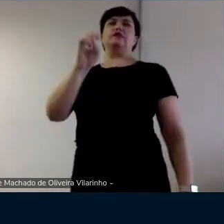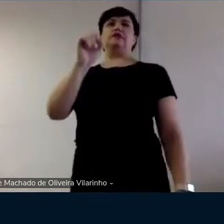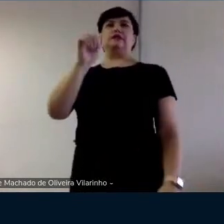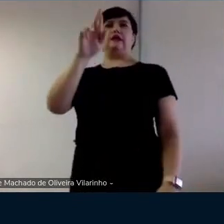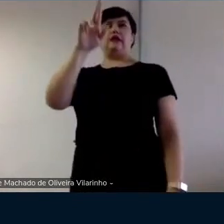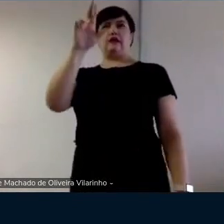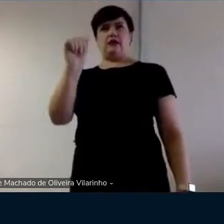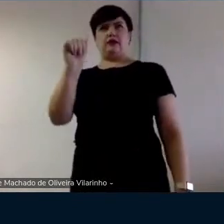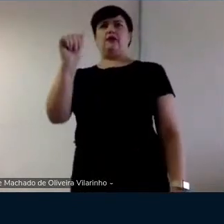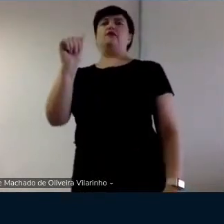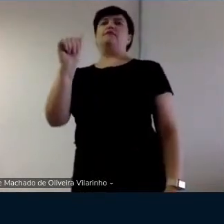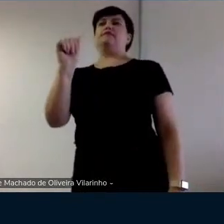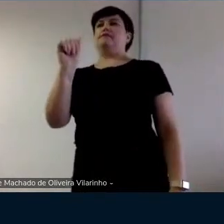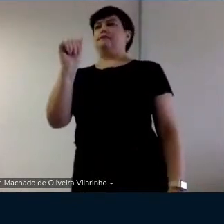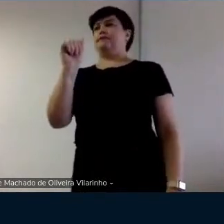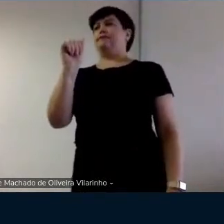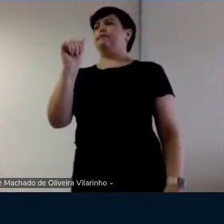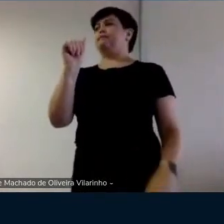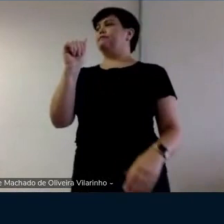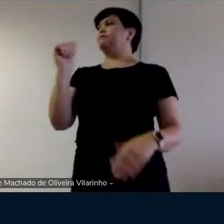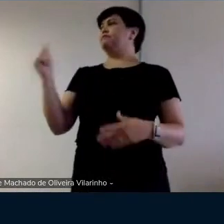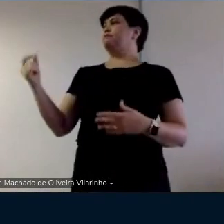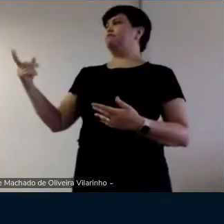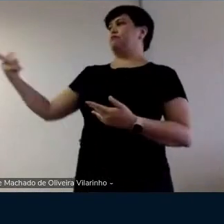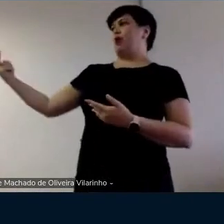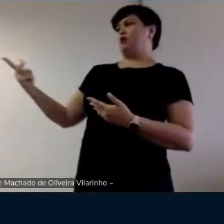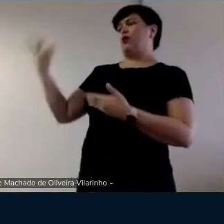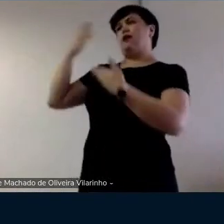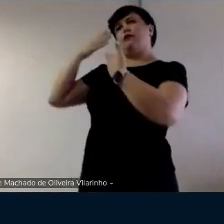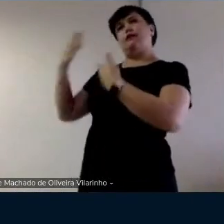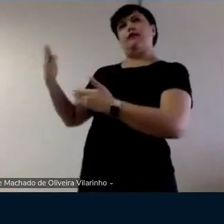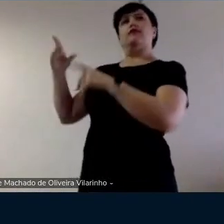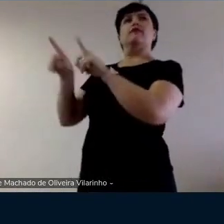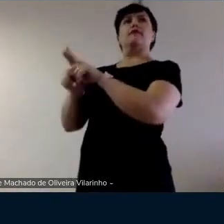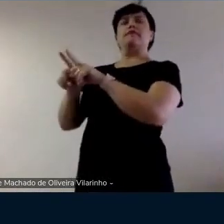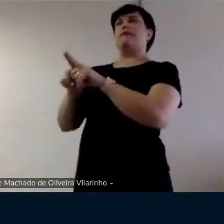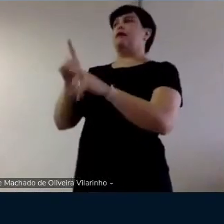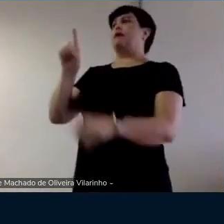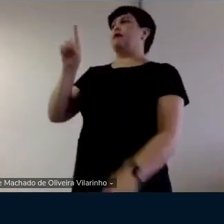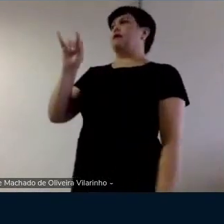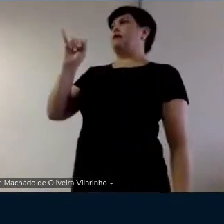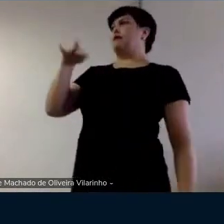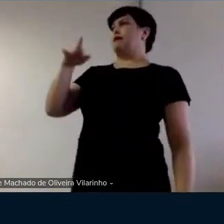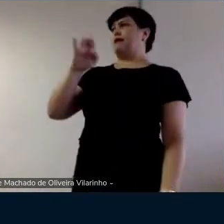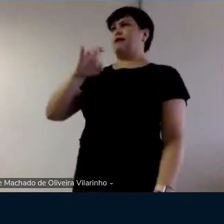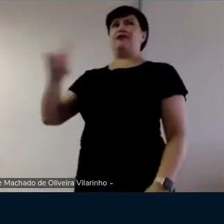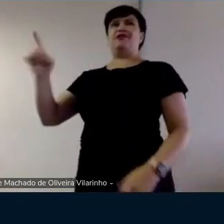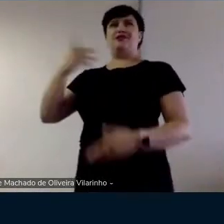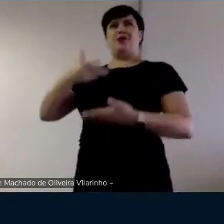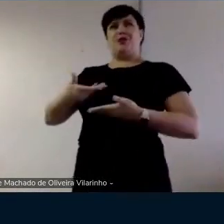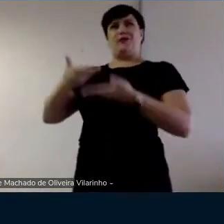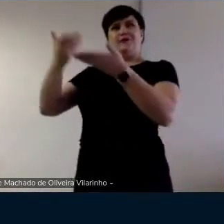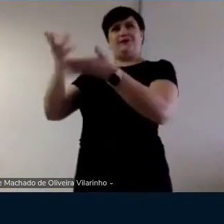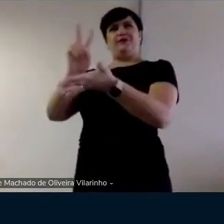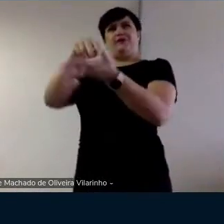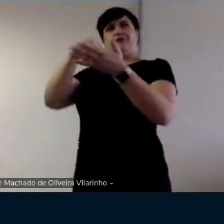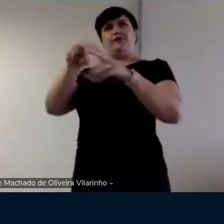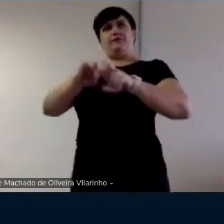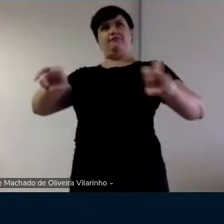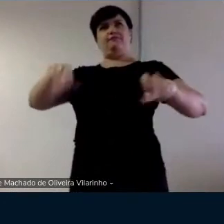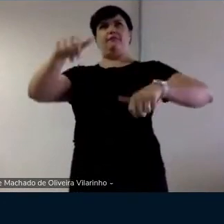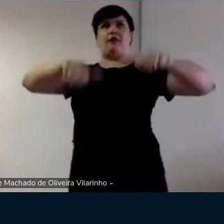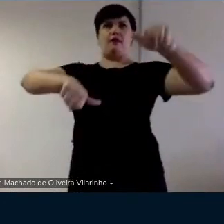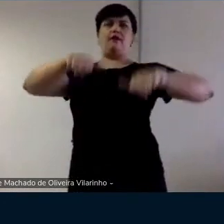orientadora, Sandra co-orientadora, e a Ingrid pelo convite e inicio